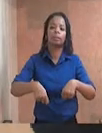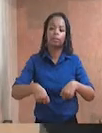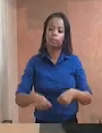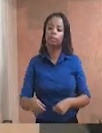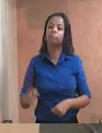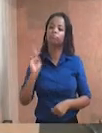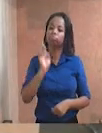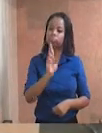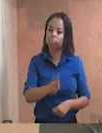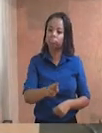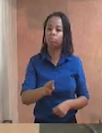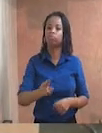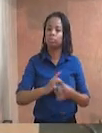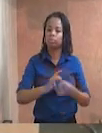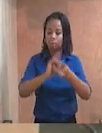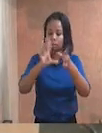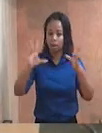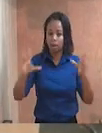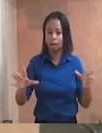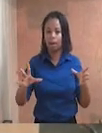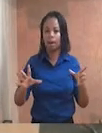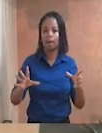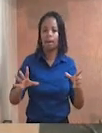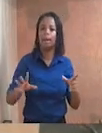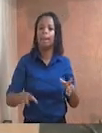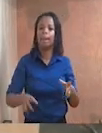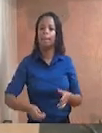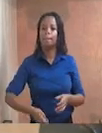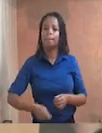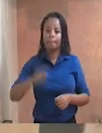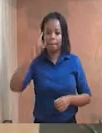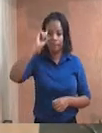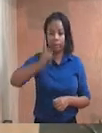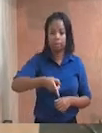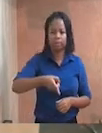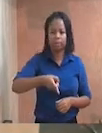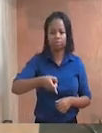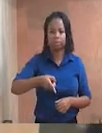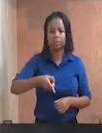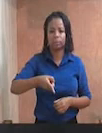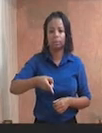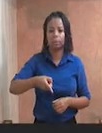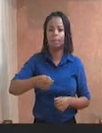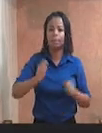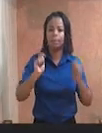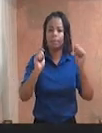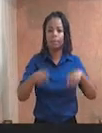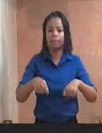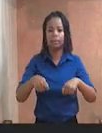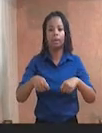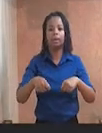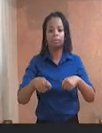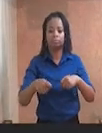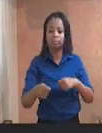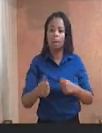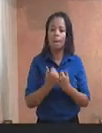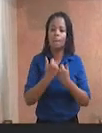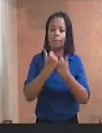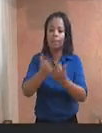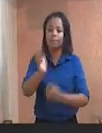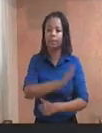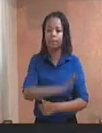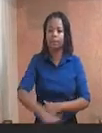autoriza a decretação da medida a criança ou